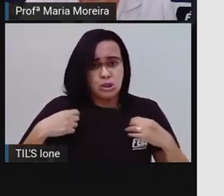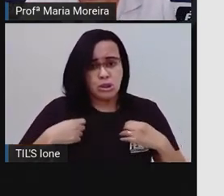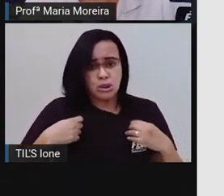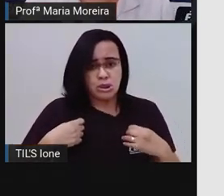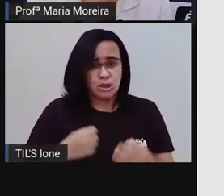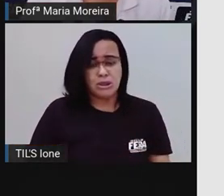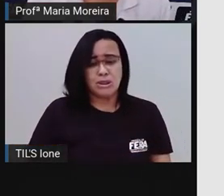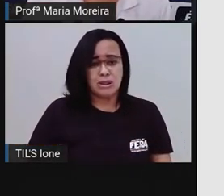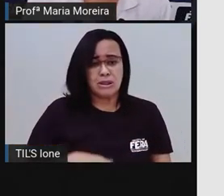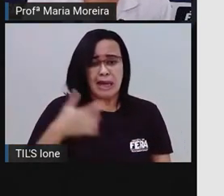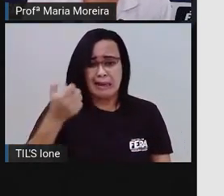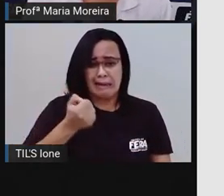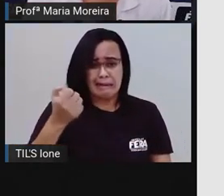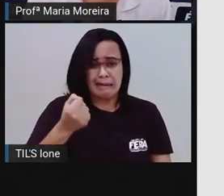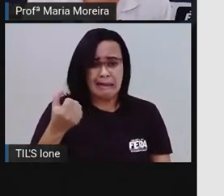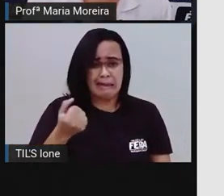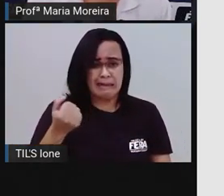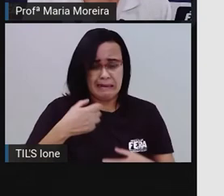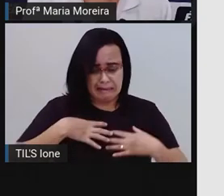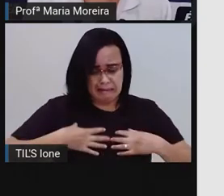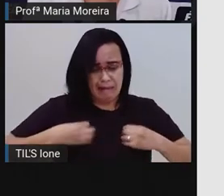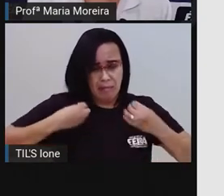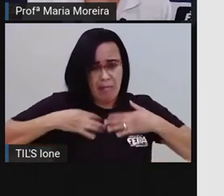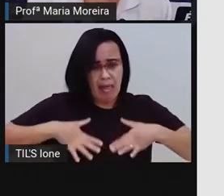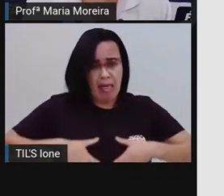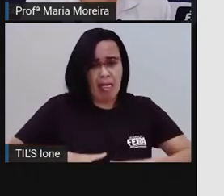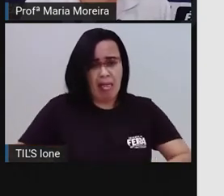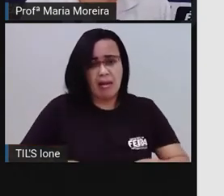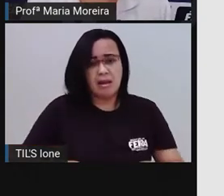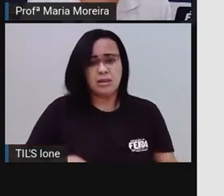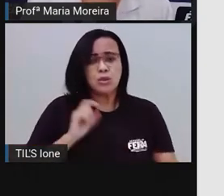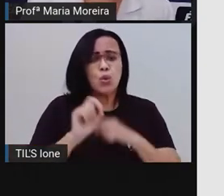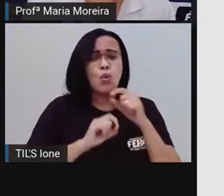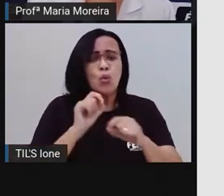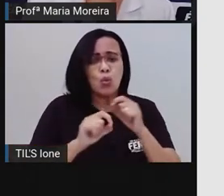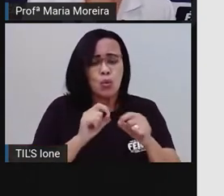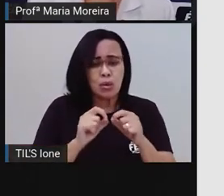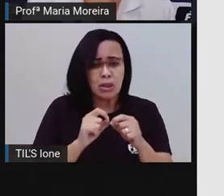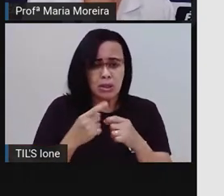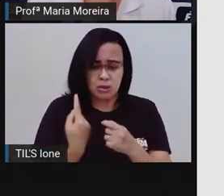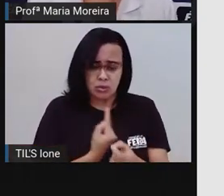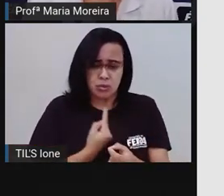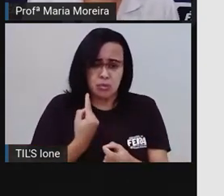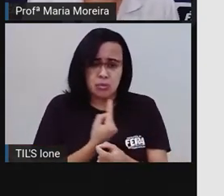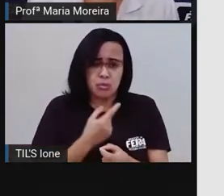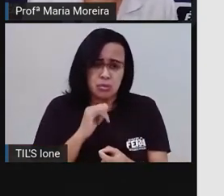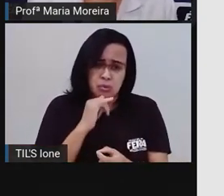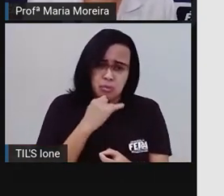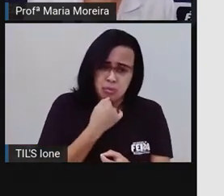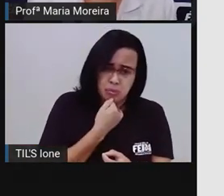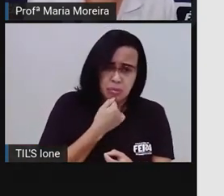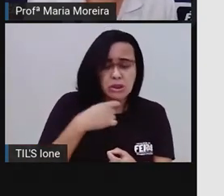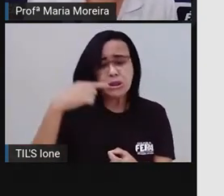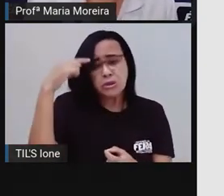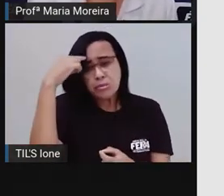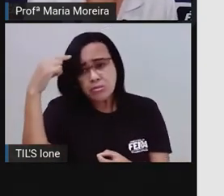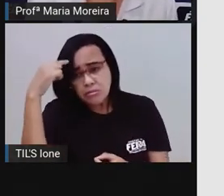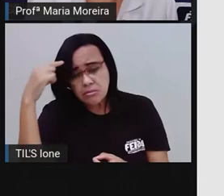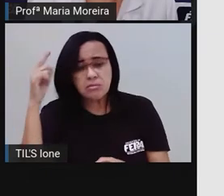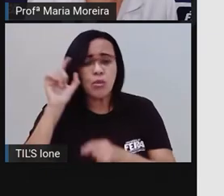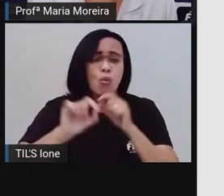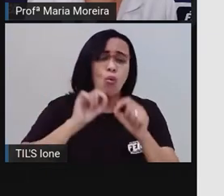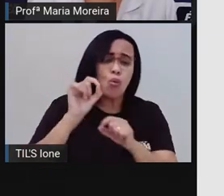leite. Olha só, né? O que será? Bom, amuado pelos cantos, hino pensava no sentido de tudo